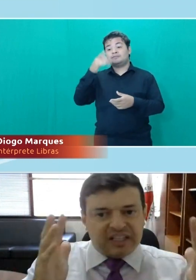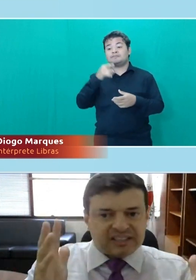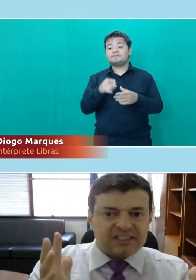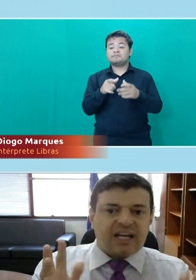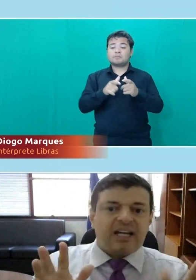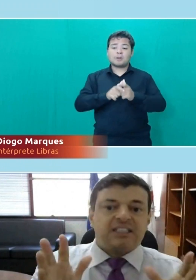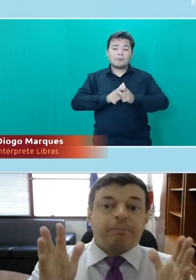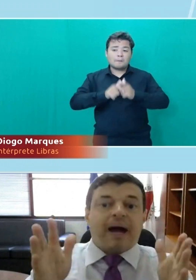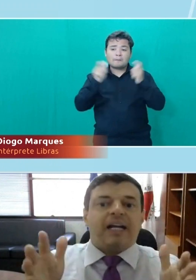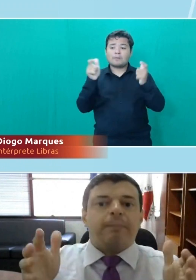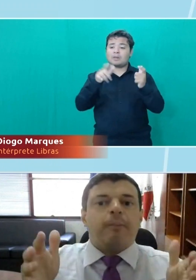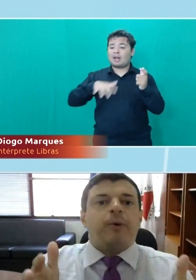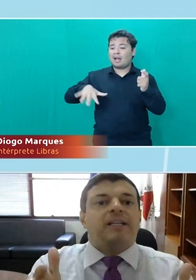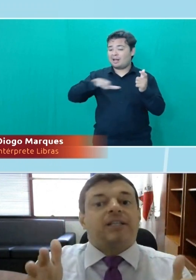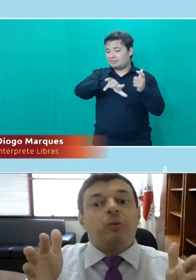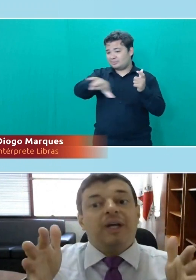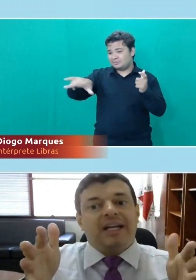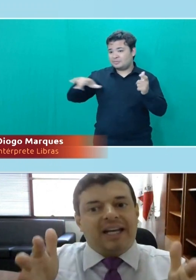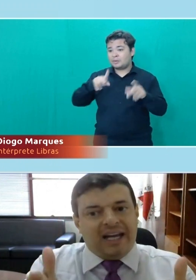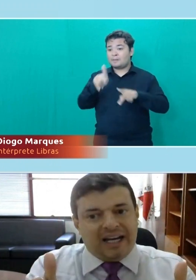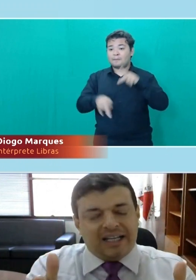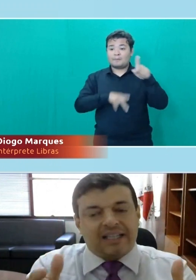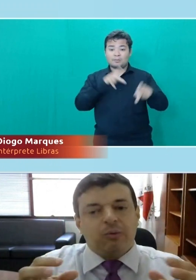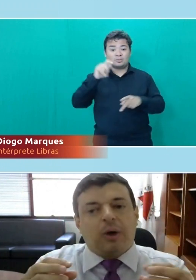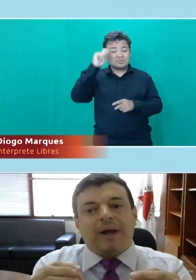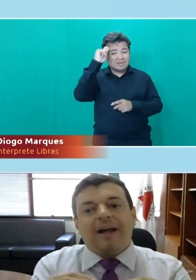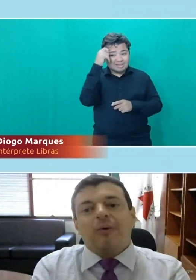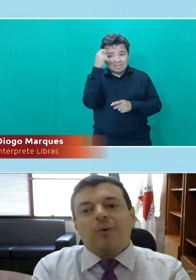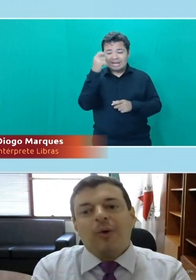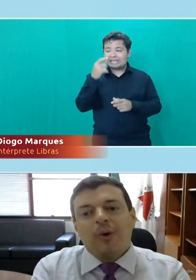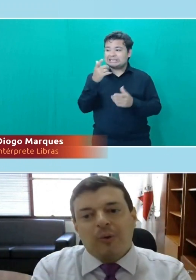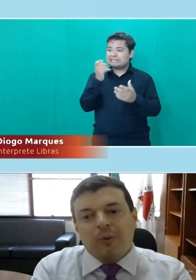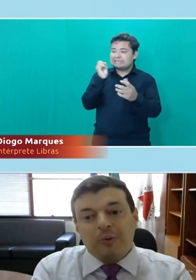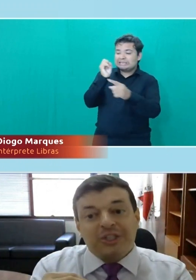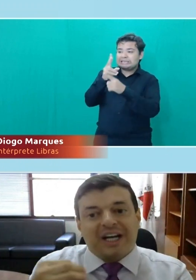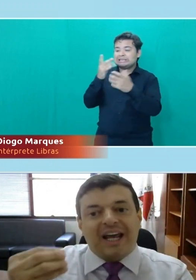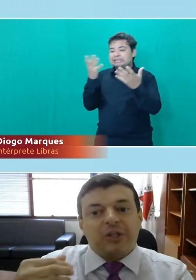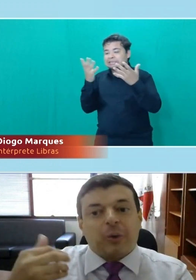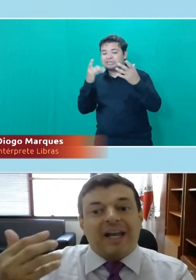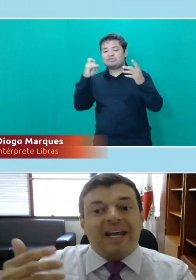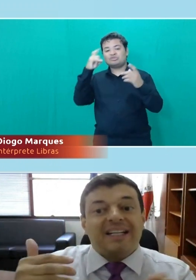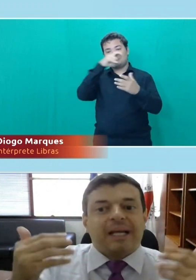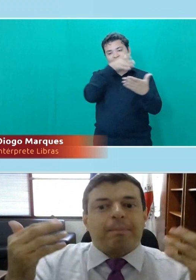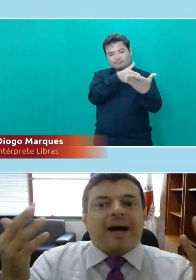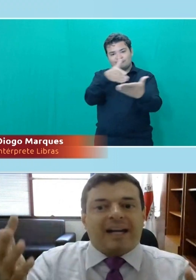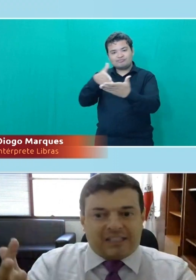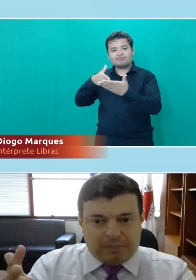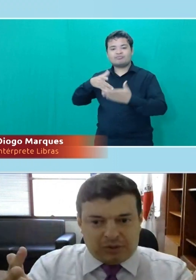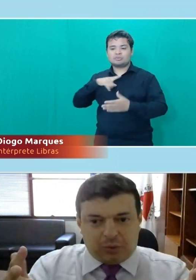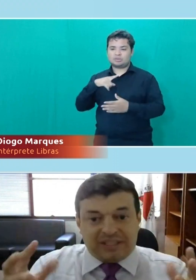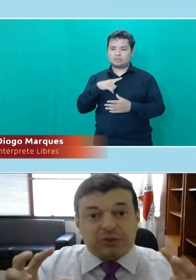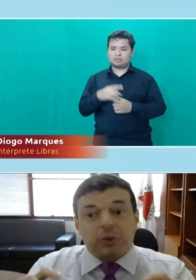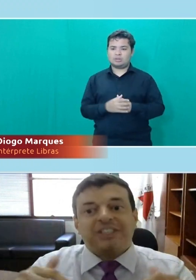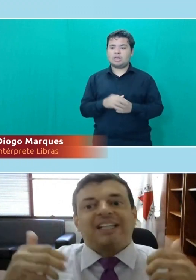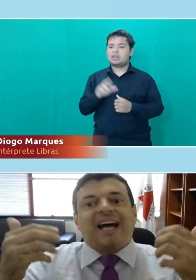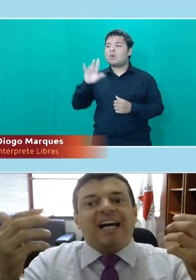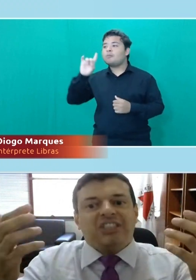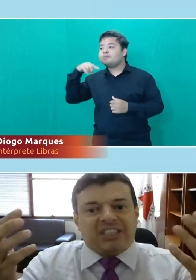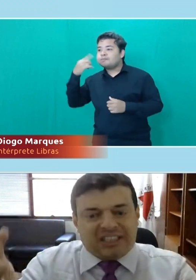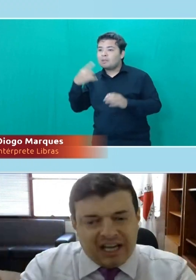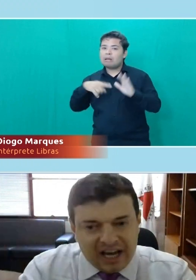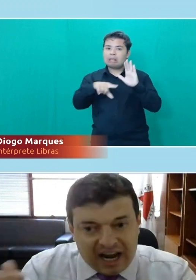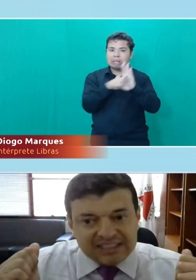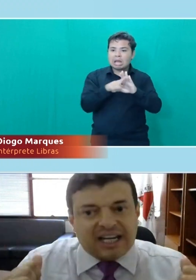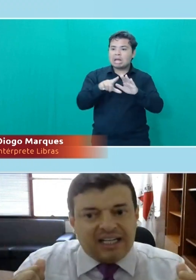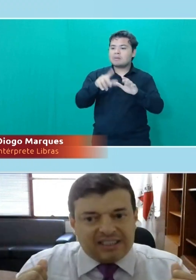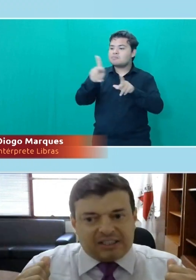mais diversas áreas para a população negra. Então, não é o direito ou a lei que separa as pessoas, é a sociedade